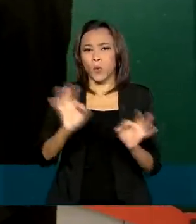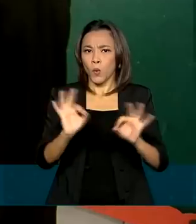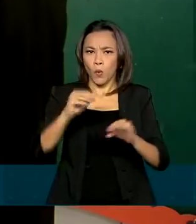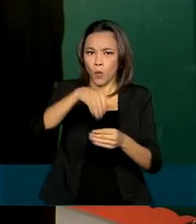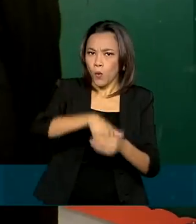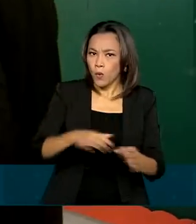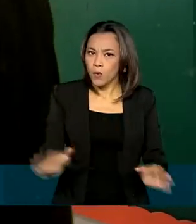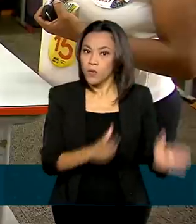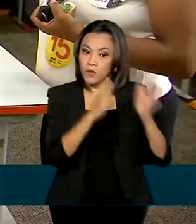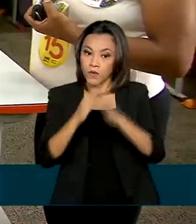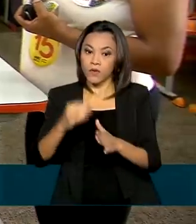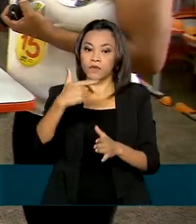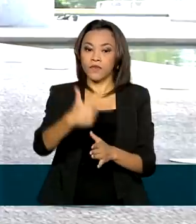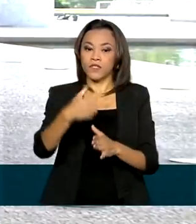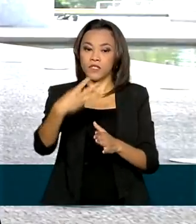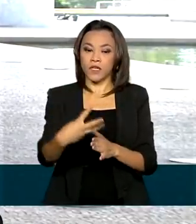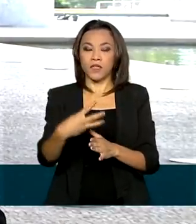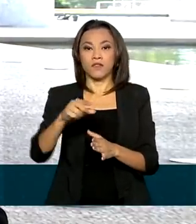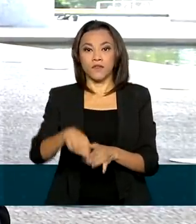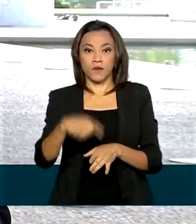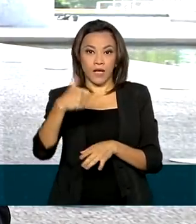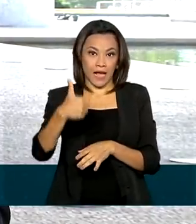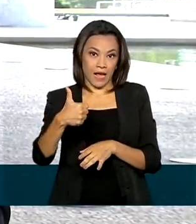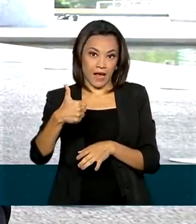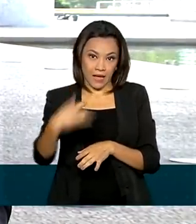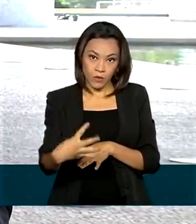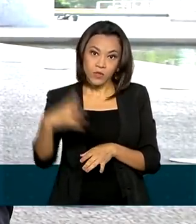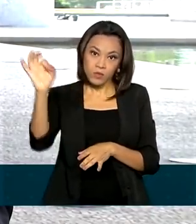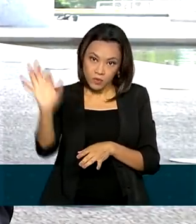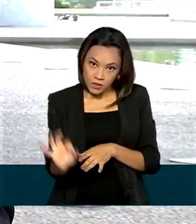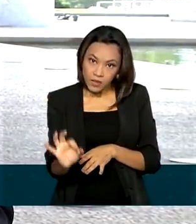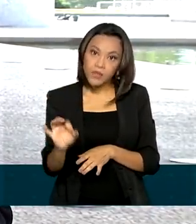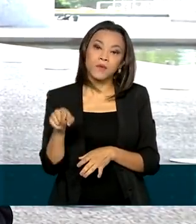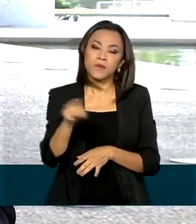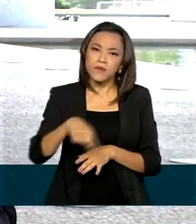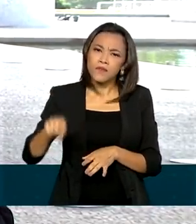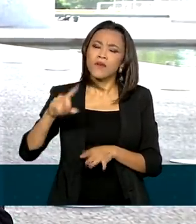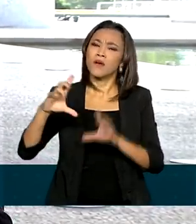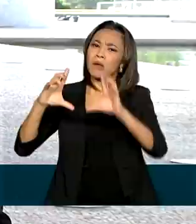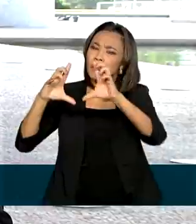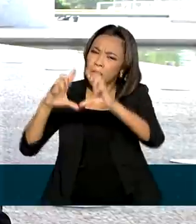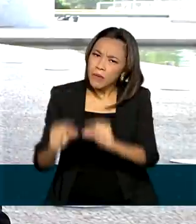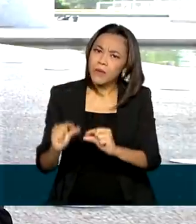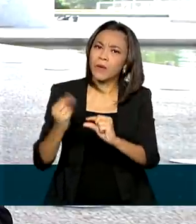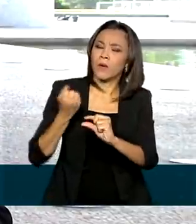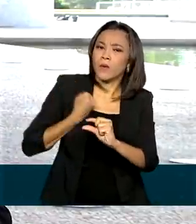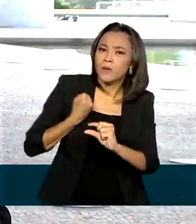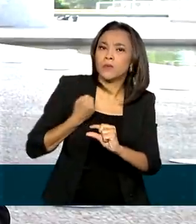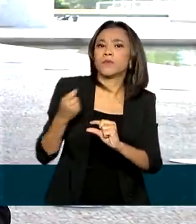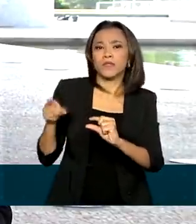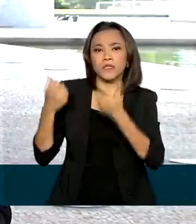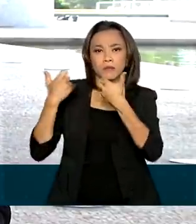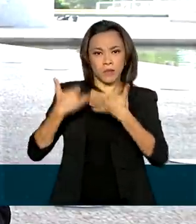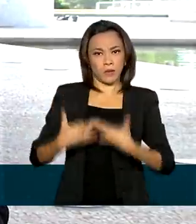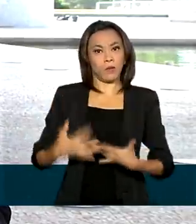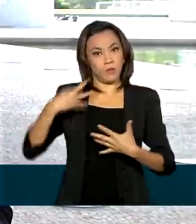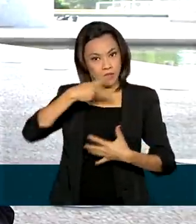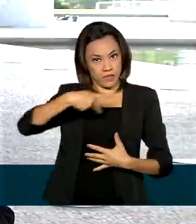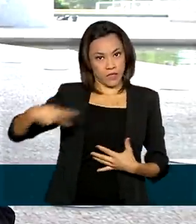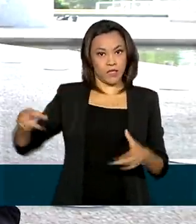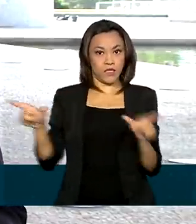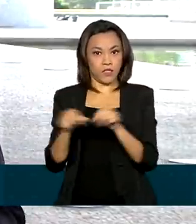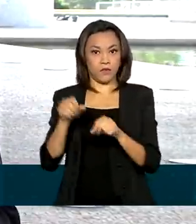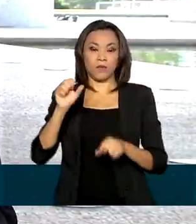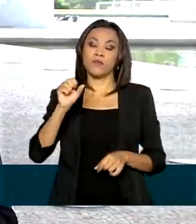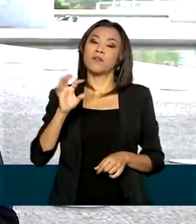23,14%, o que foi considerado aí baixa, um número baixo pelo presidente do TCE, já que